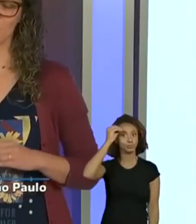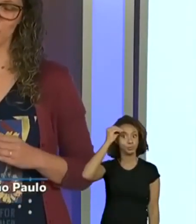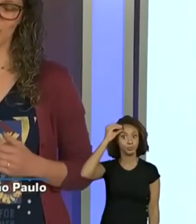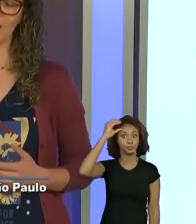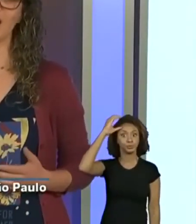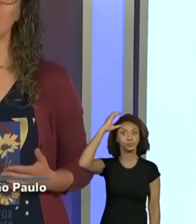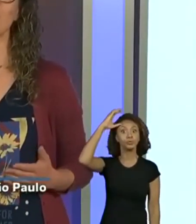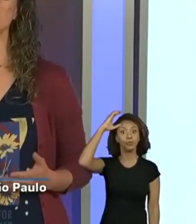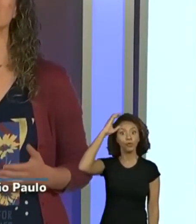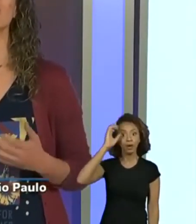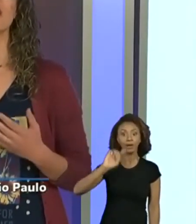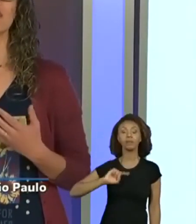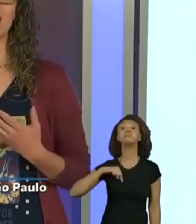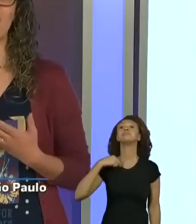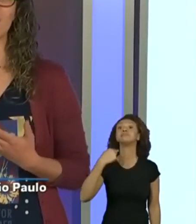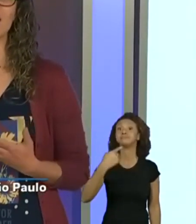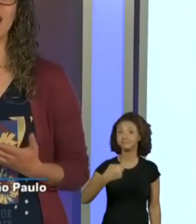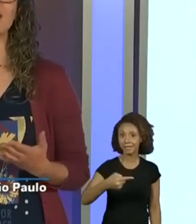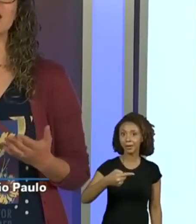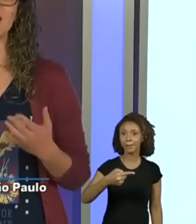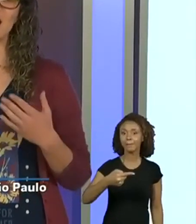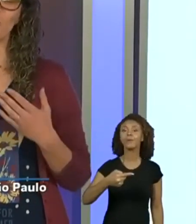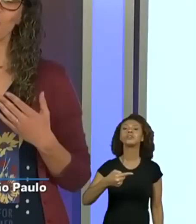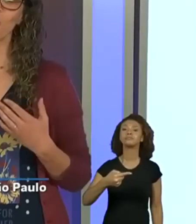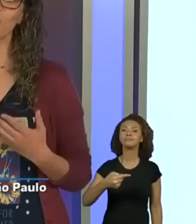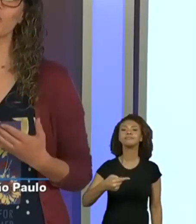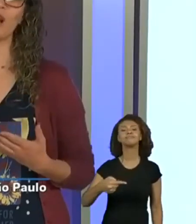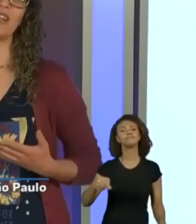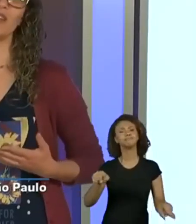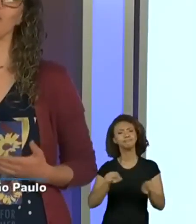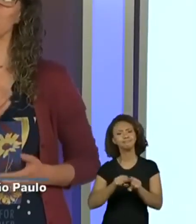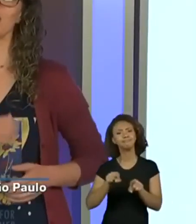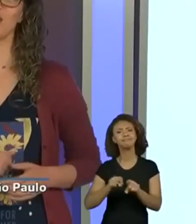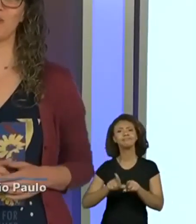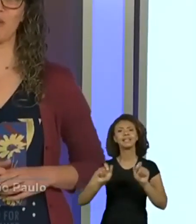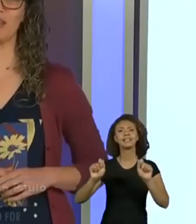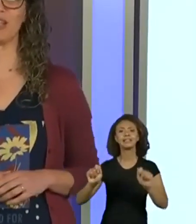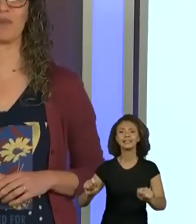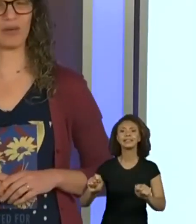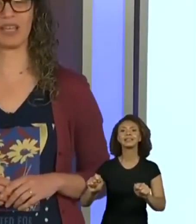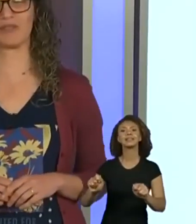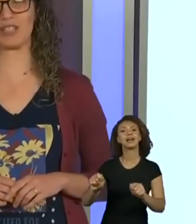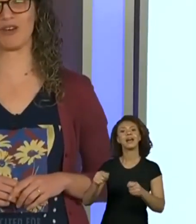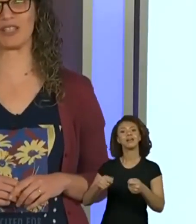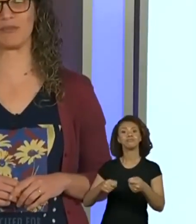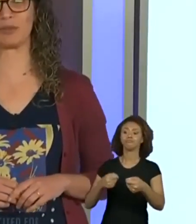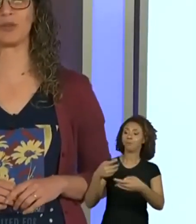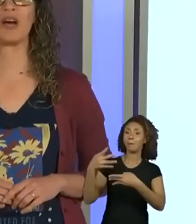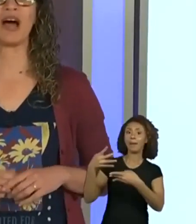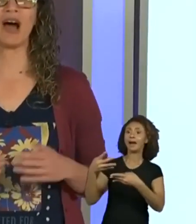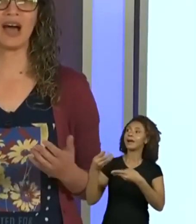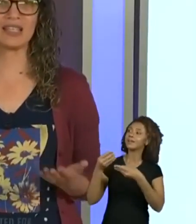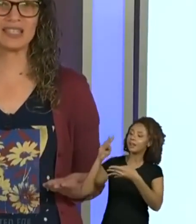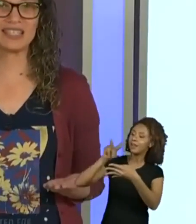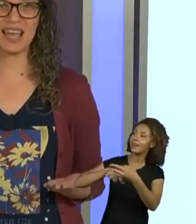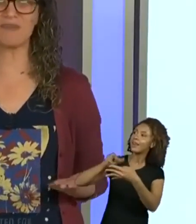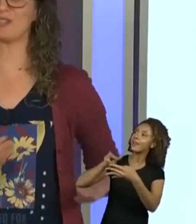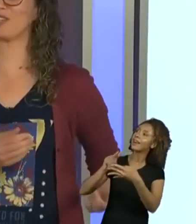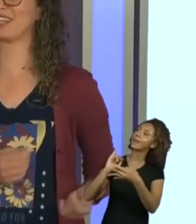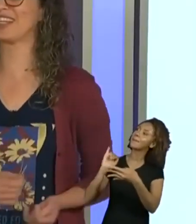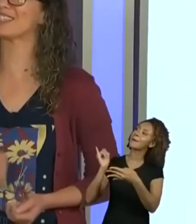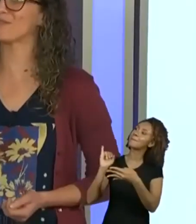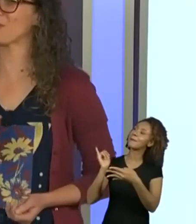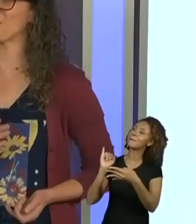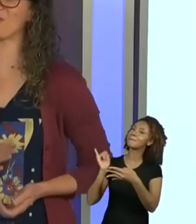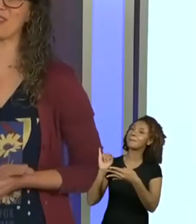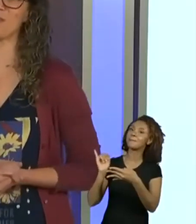depois vocês poderem realmente agradecer com muito carinho, oferecendo uma quadrinha para alguém que você gosta muito. A sempre